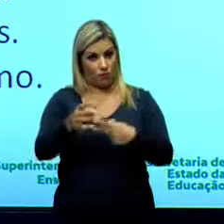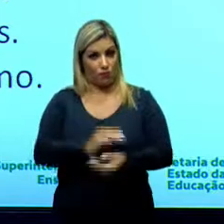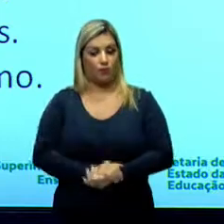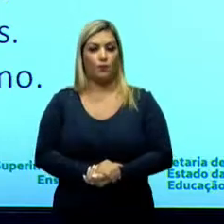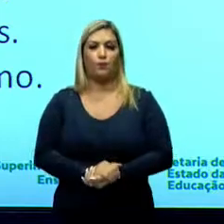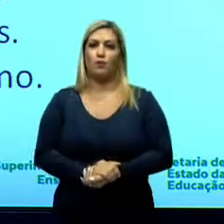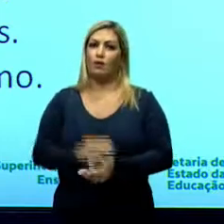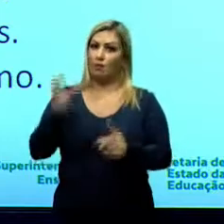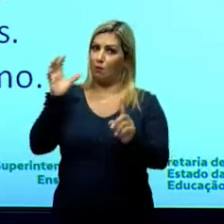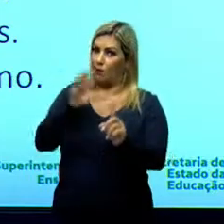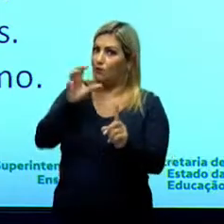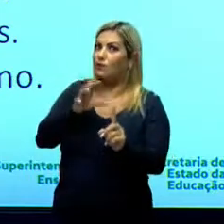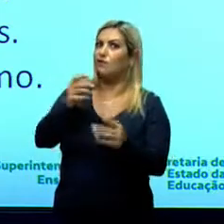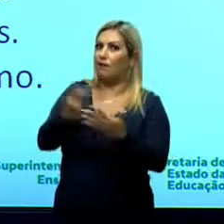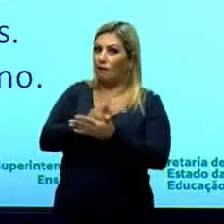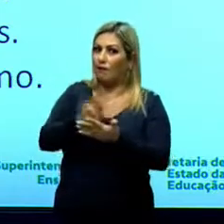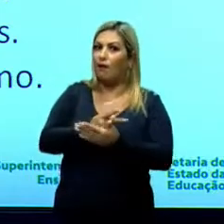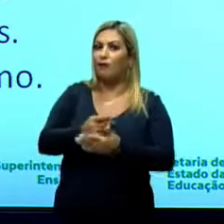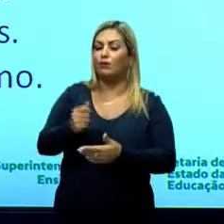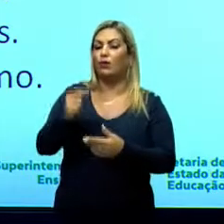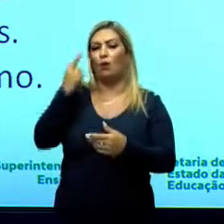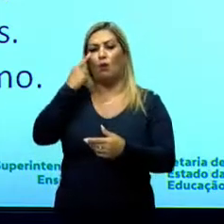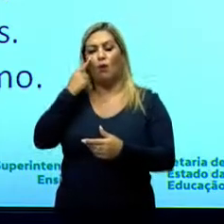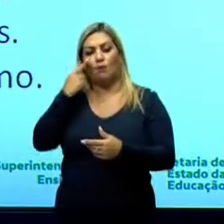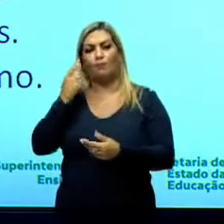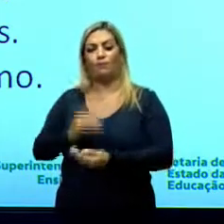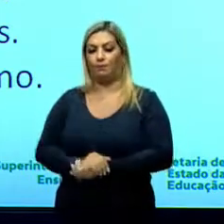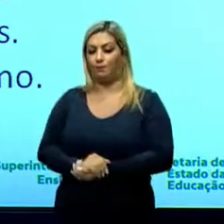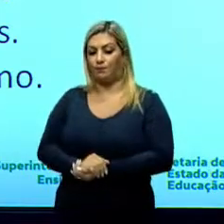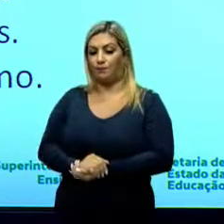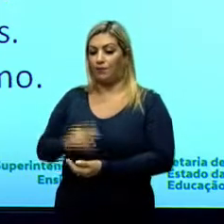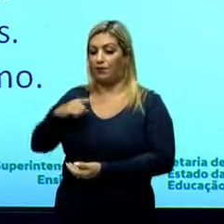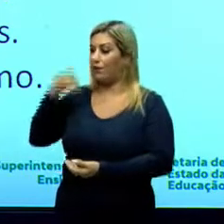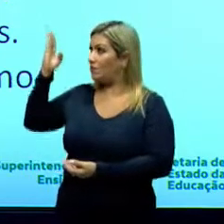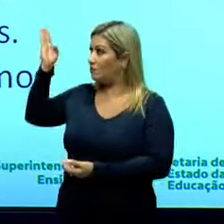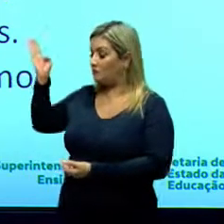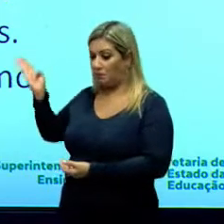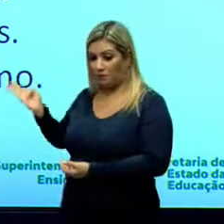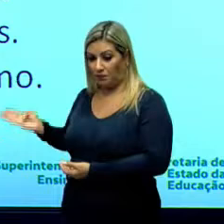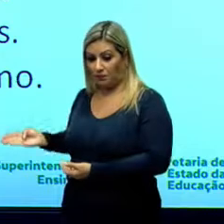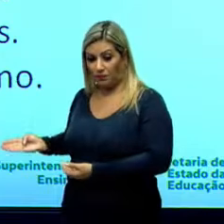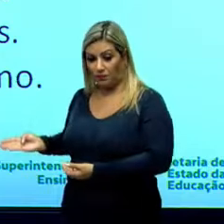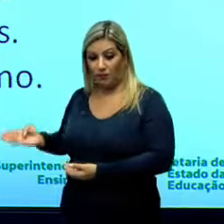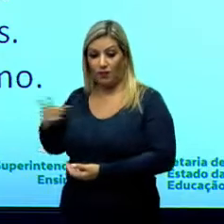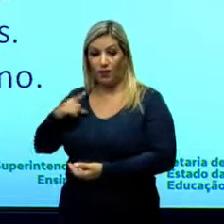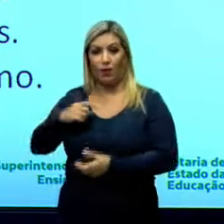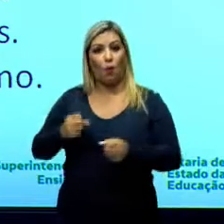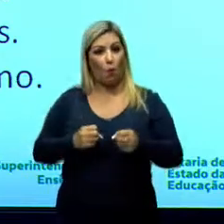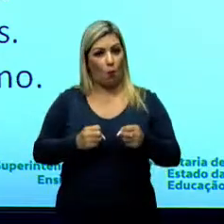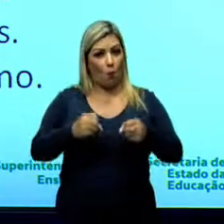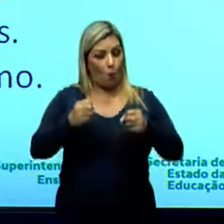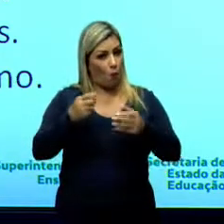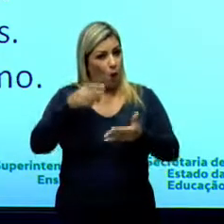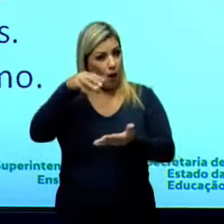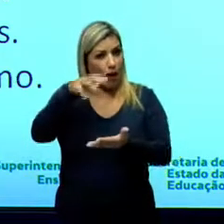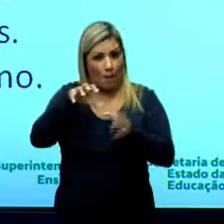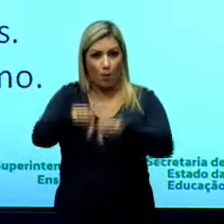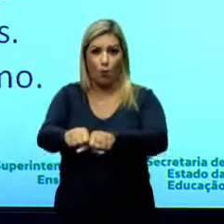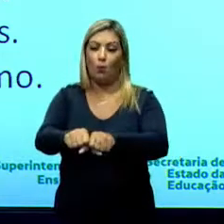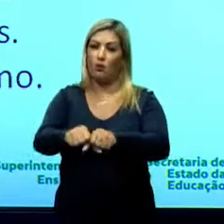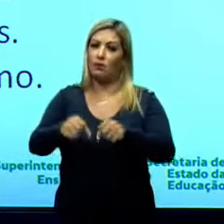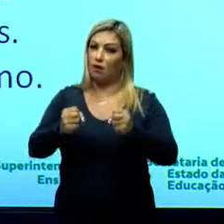te induzir ao erro, como eu disse anteriormente. Porque, olha só, eu tenho que monopolizar o comércio marítimo. Esse ponto, ele é